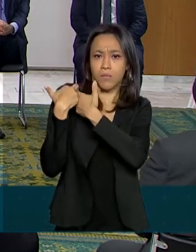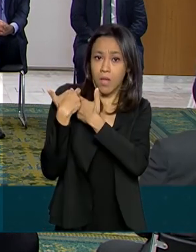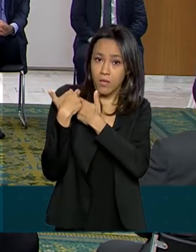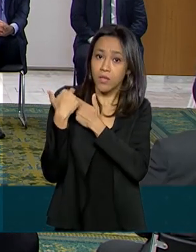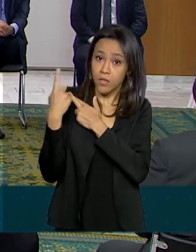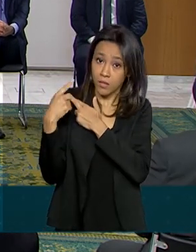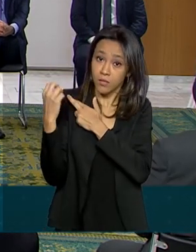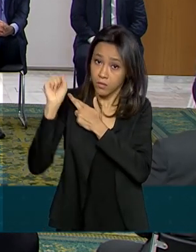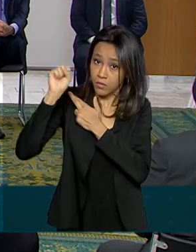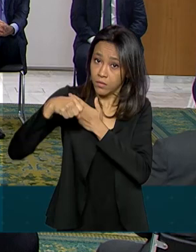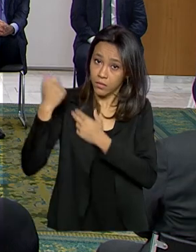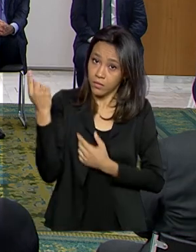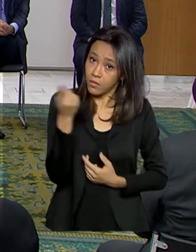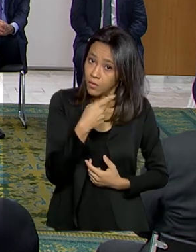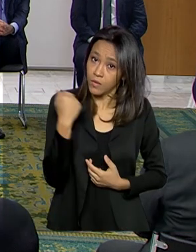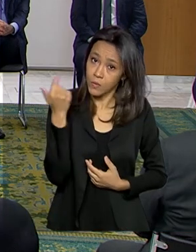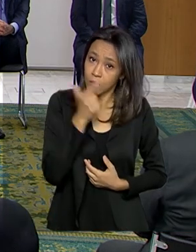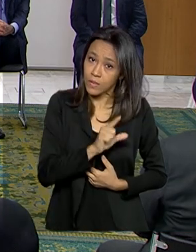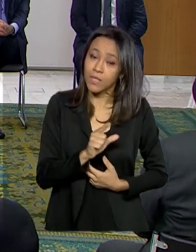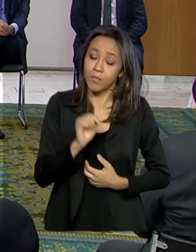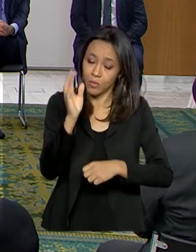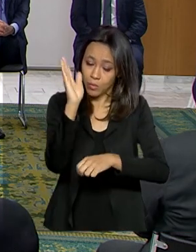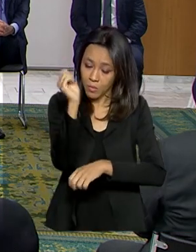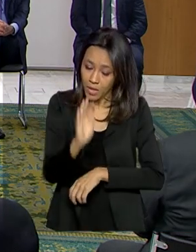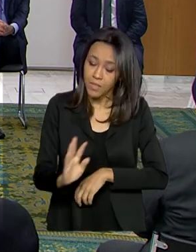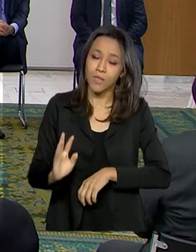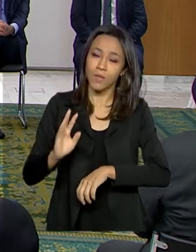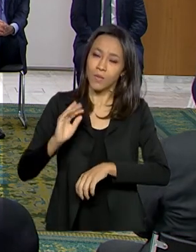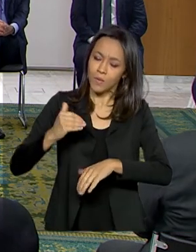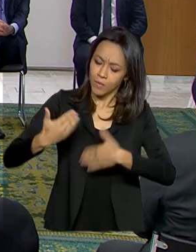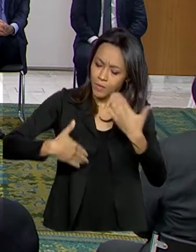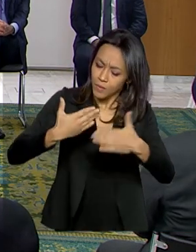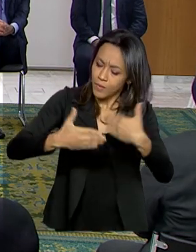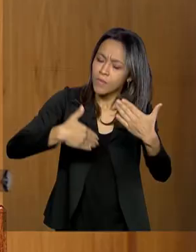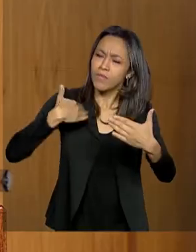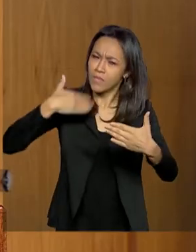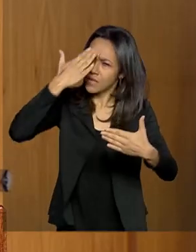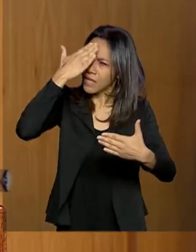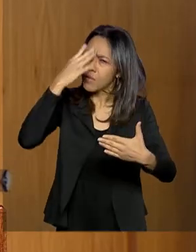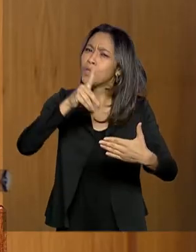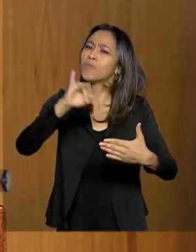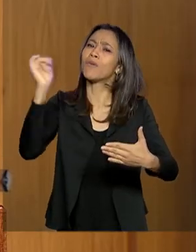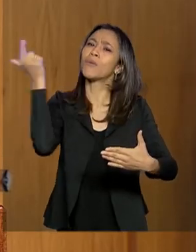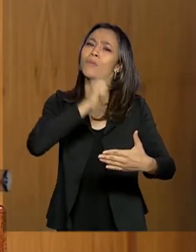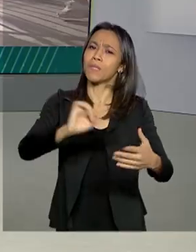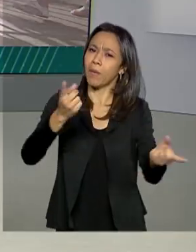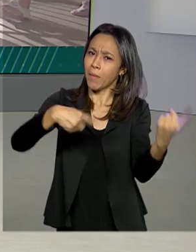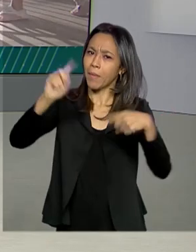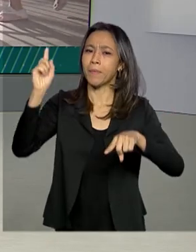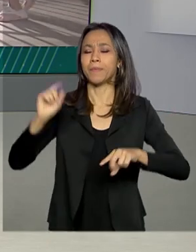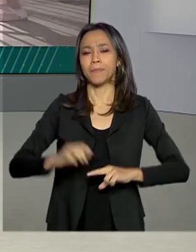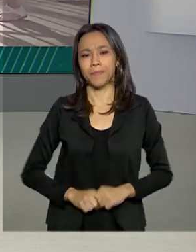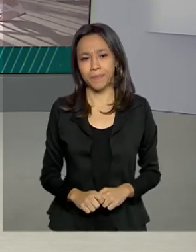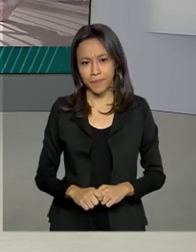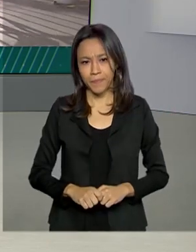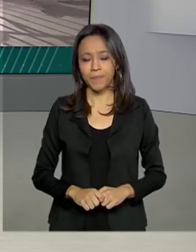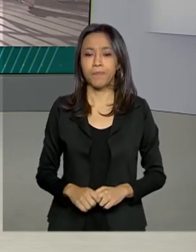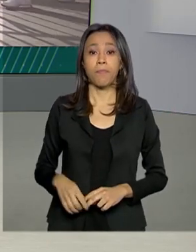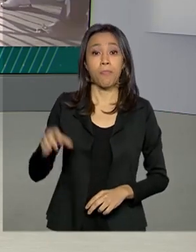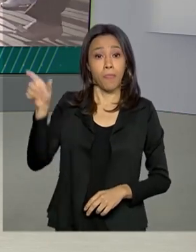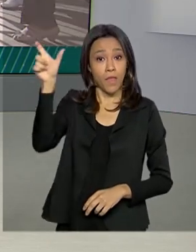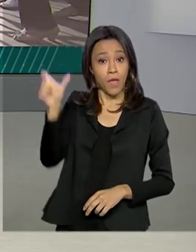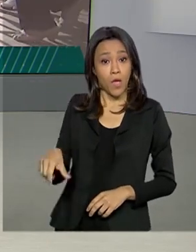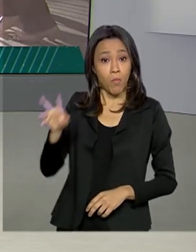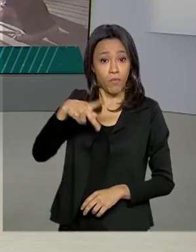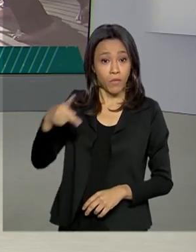nós podemos, sim, colocar o Brasil naquele local que todo mundo sabe que um dia ele chegará. O professor